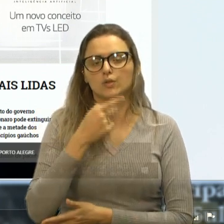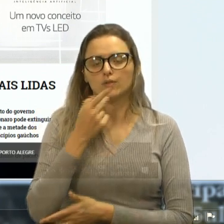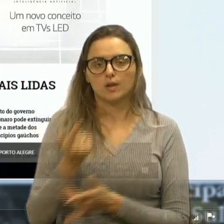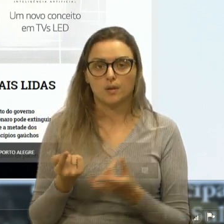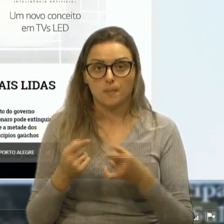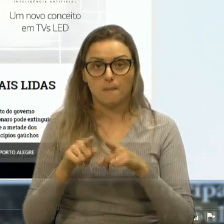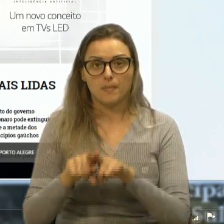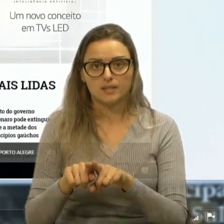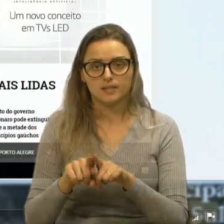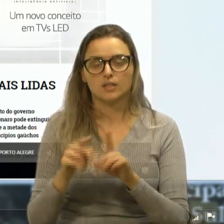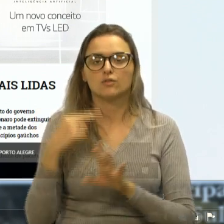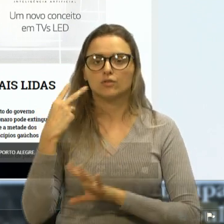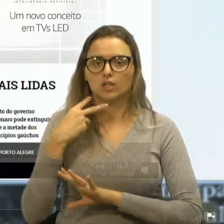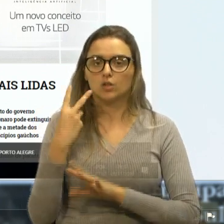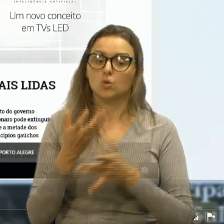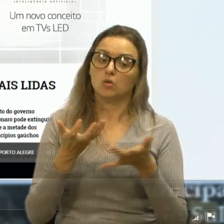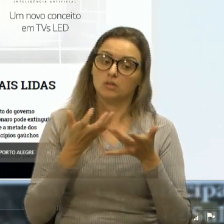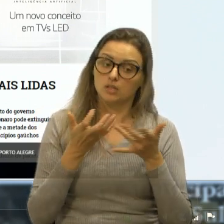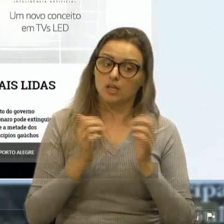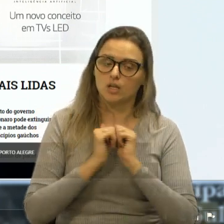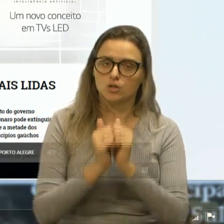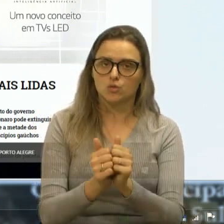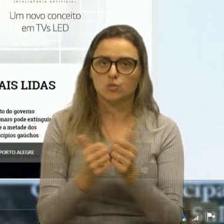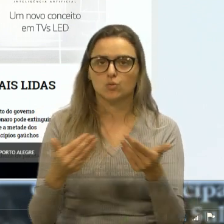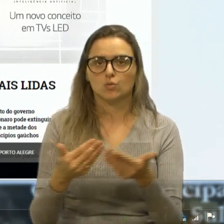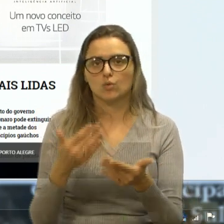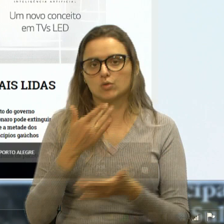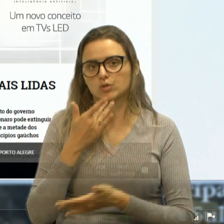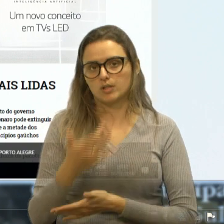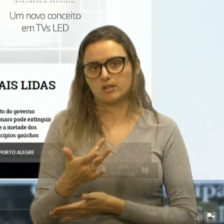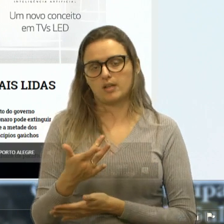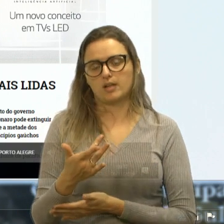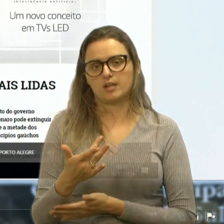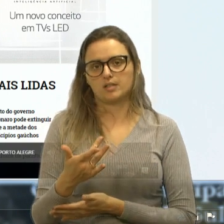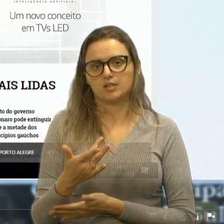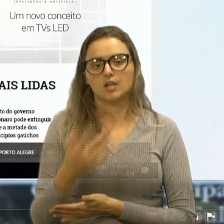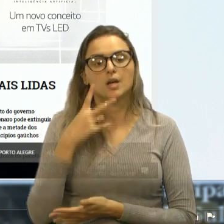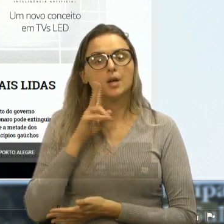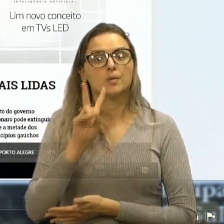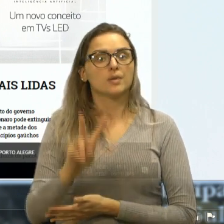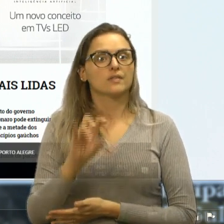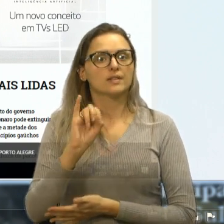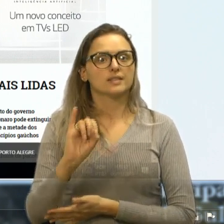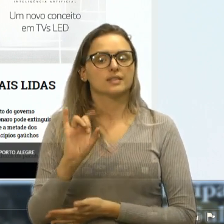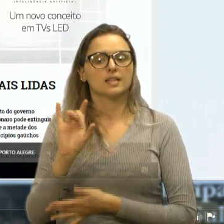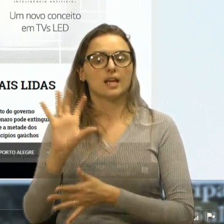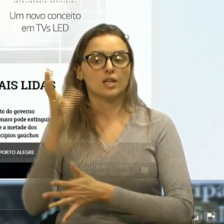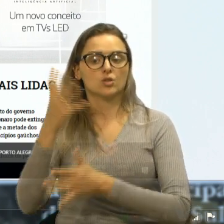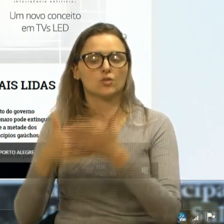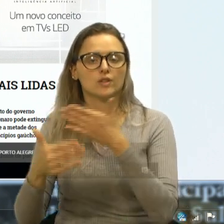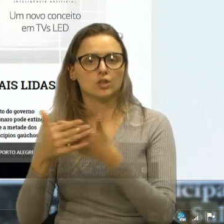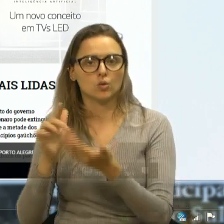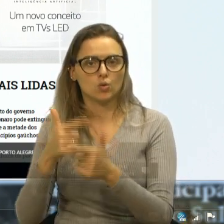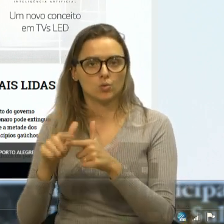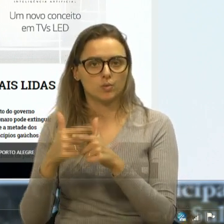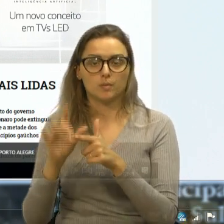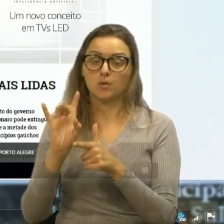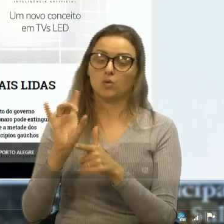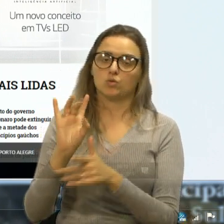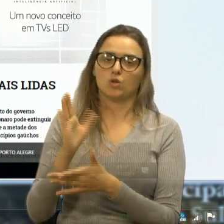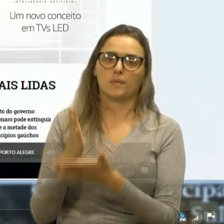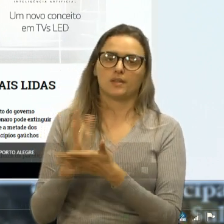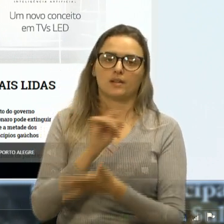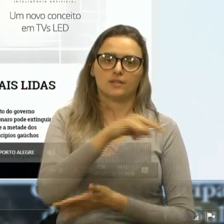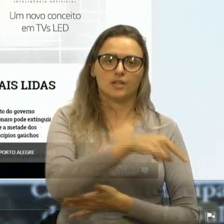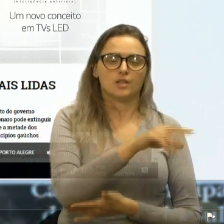que o vereador quiser ir junto, hoje à tarde, aqui para ver se vamos fazer só meia-sola, o que é vamos fazer, porque na Rota do Sol